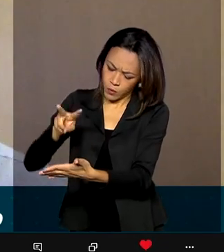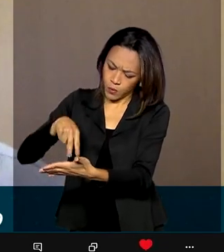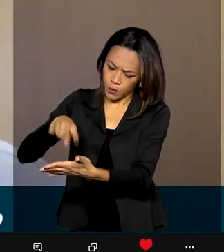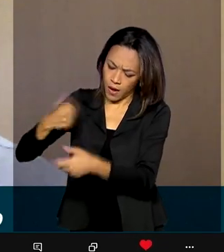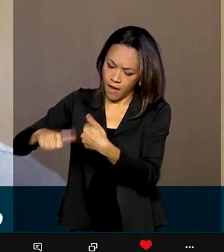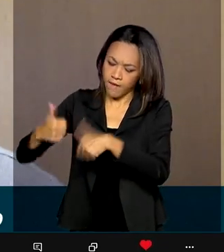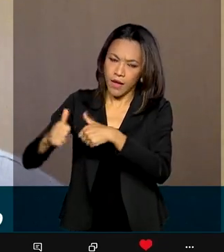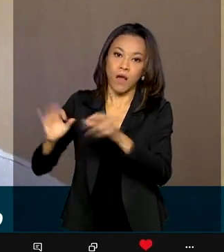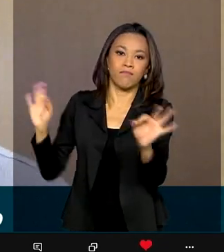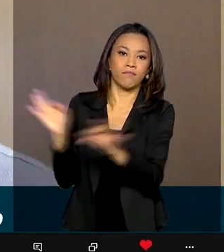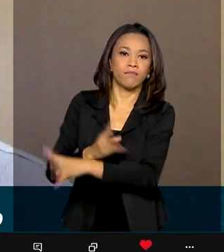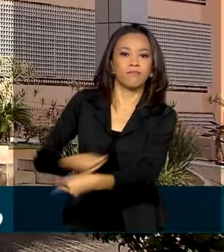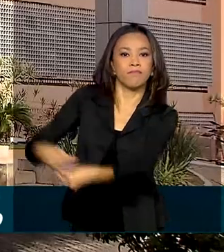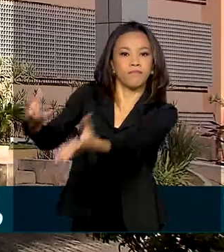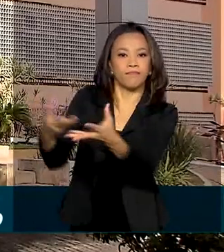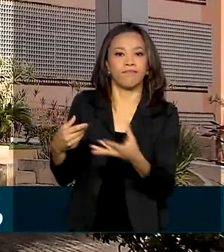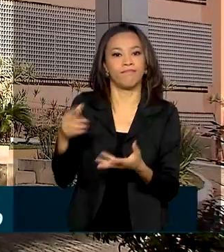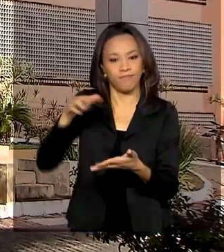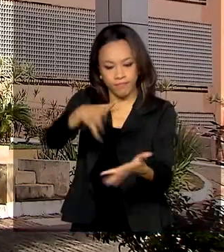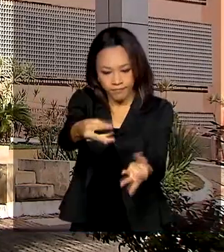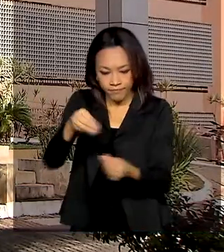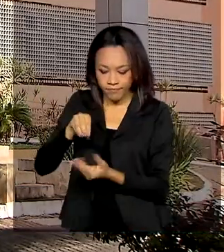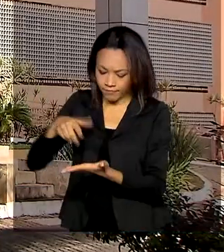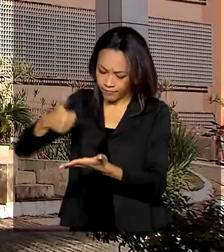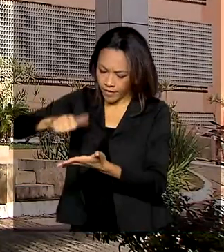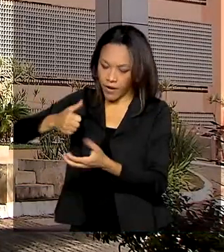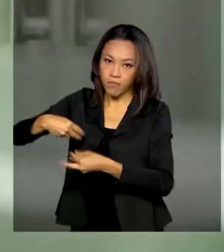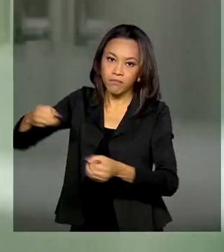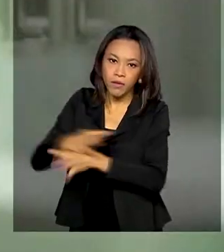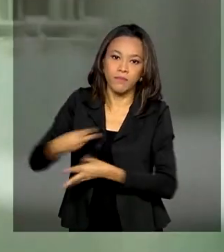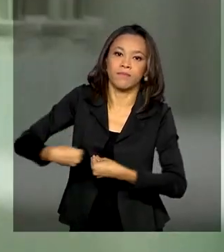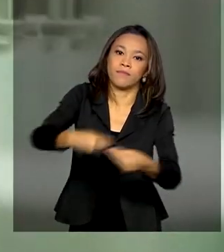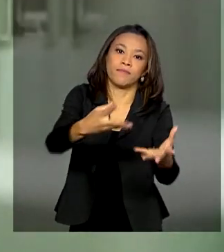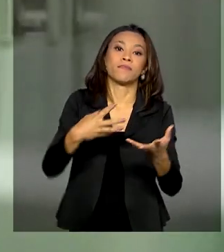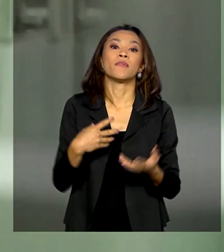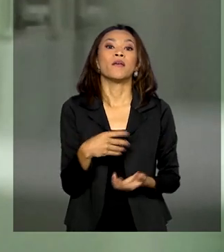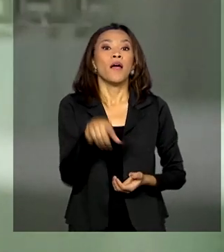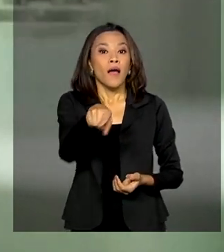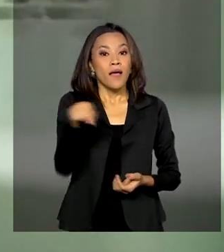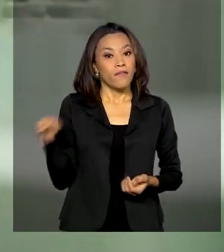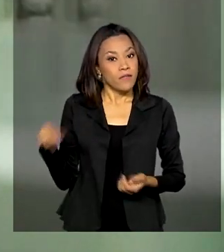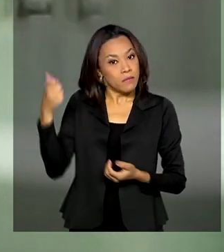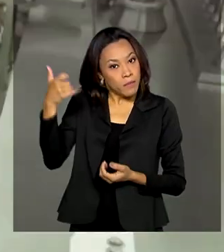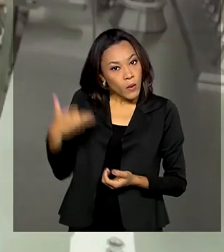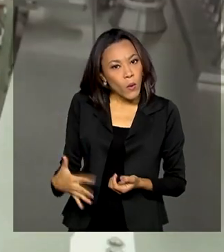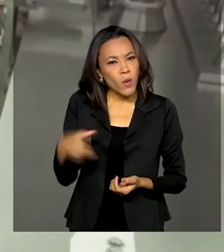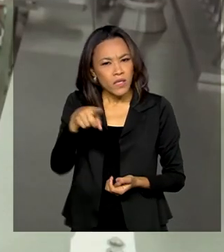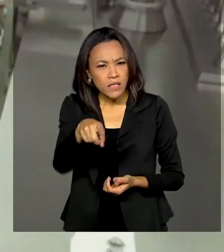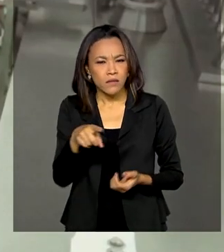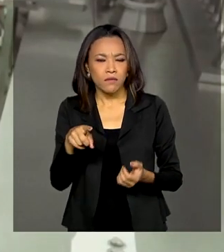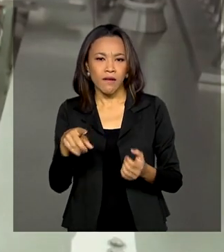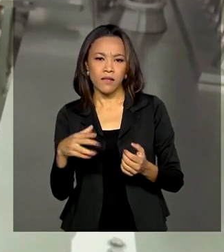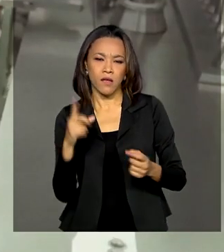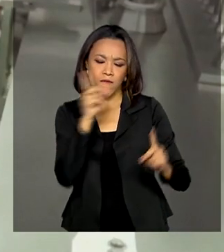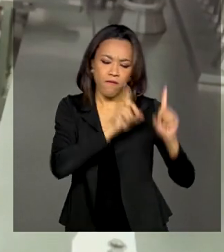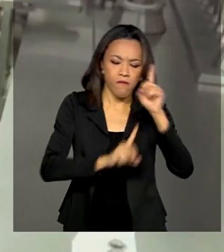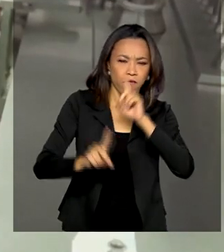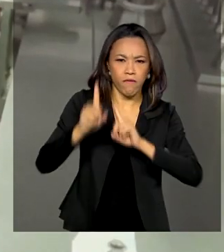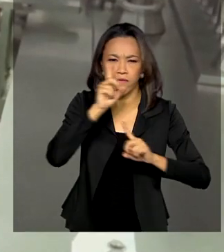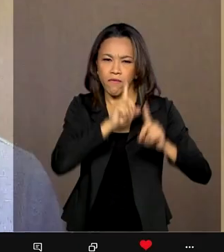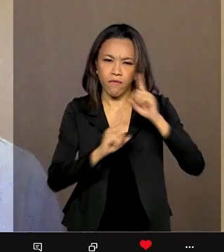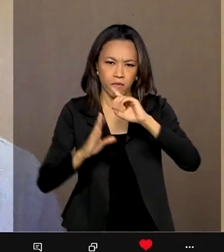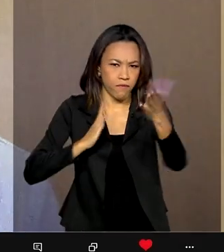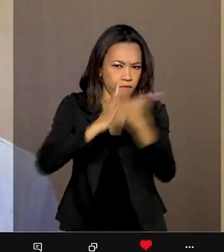consegue concluir a análise. A Anvisa também reforça que a medida não interfere na segurança do processo de aprovação das